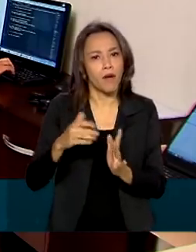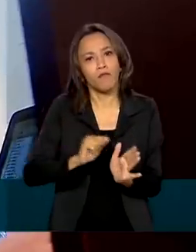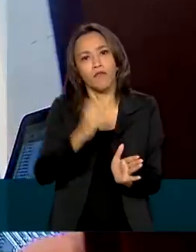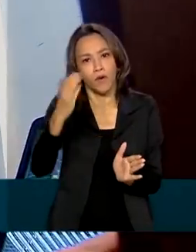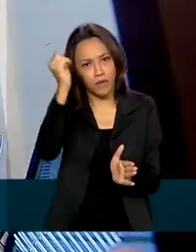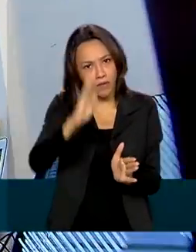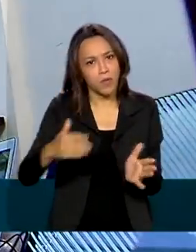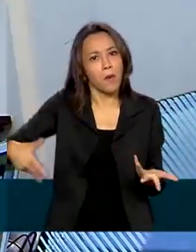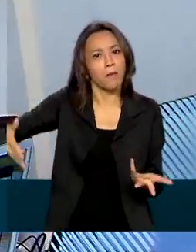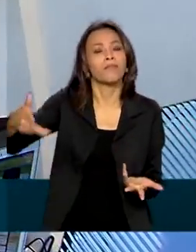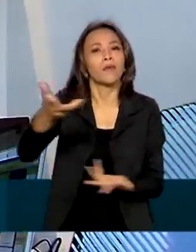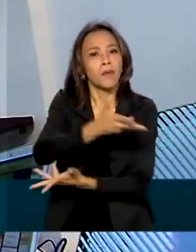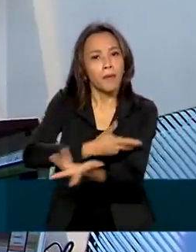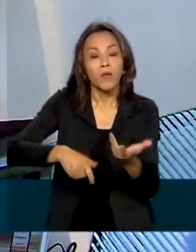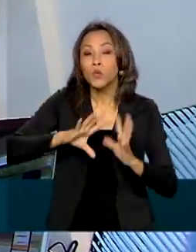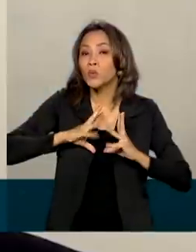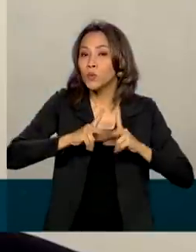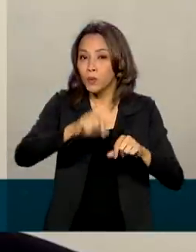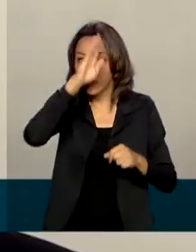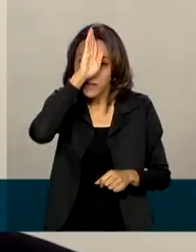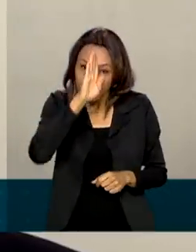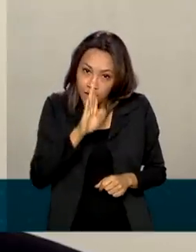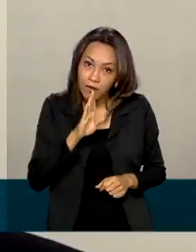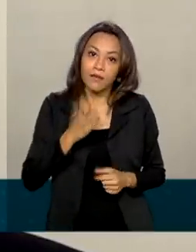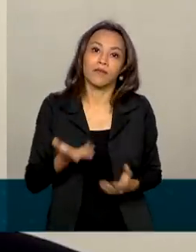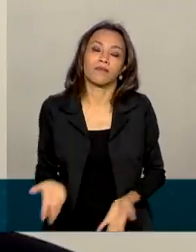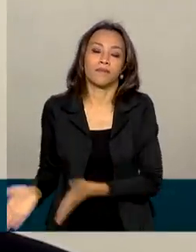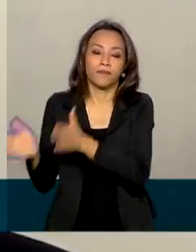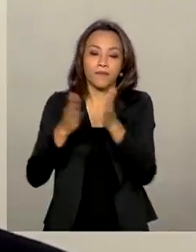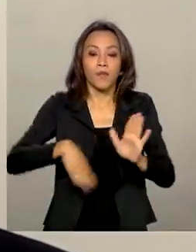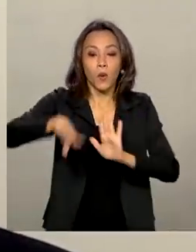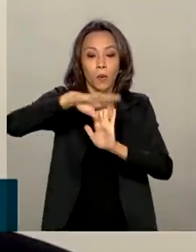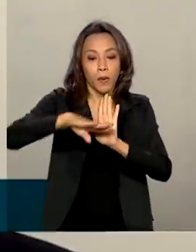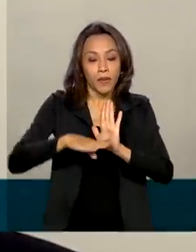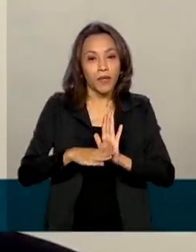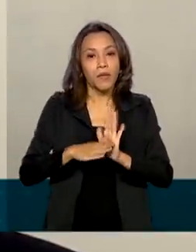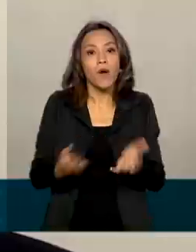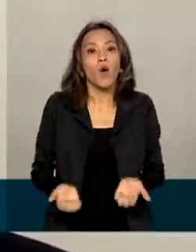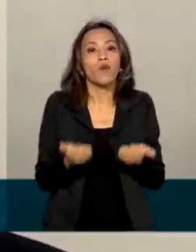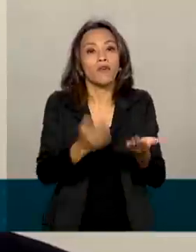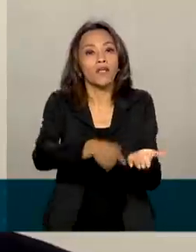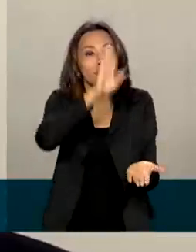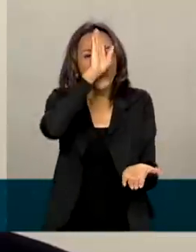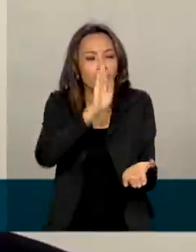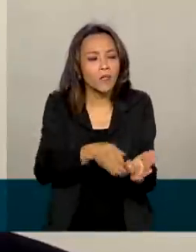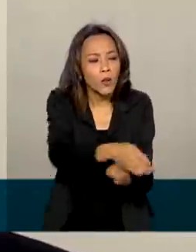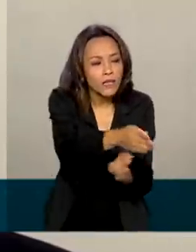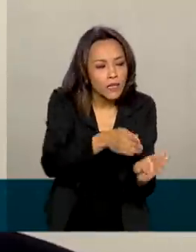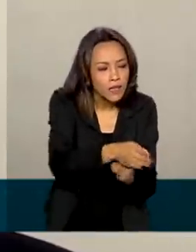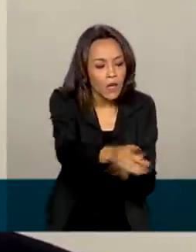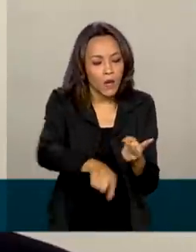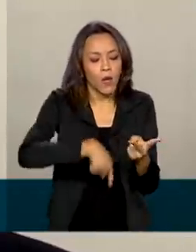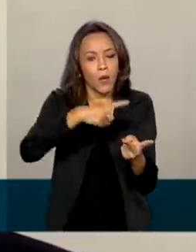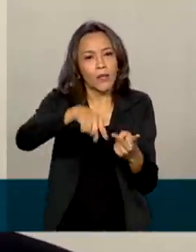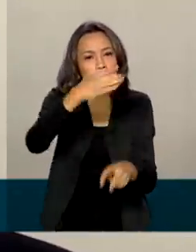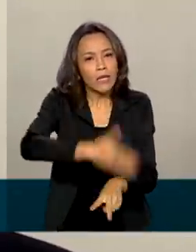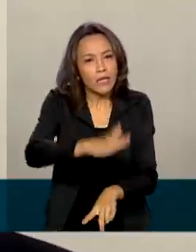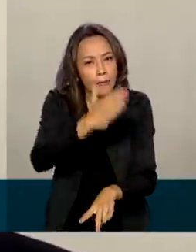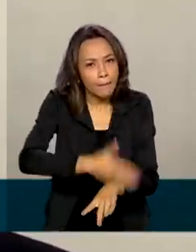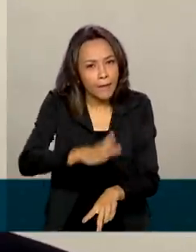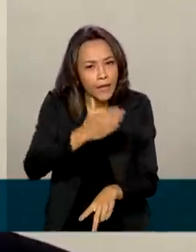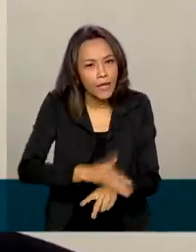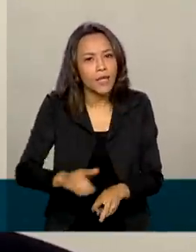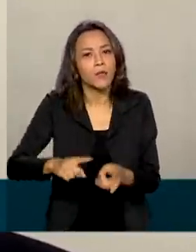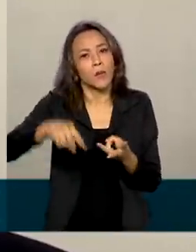período. Tudo de graça. O programa oferece gratuitamente consultoria, capacitação, treinamento de pitch